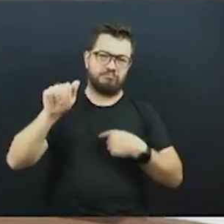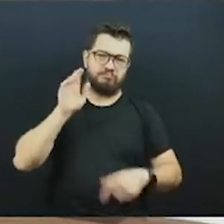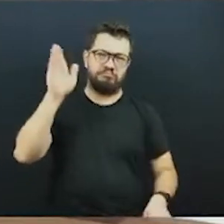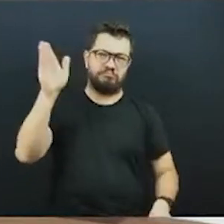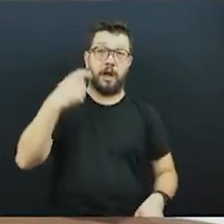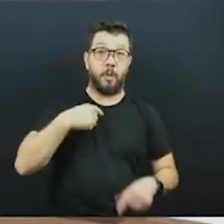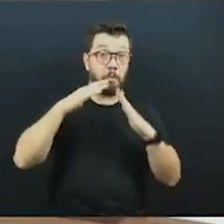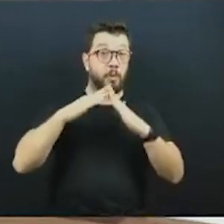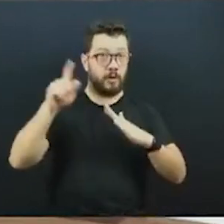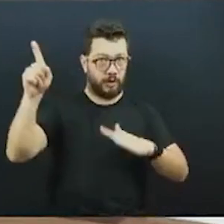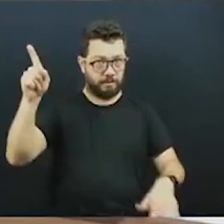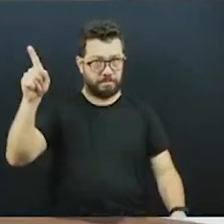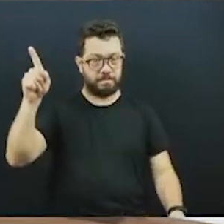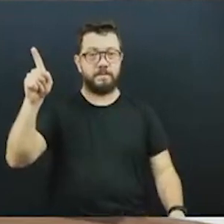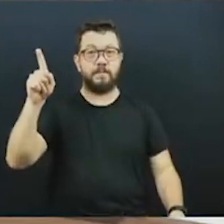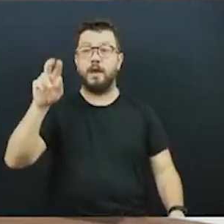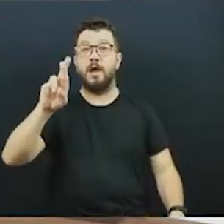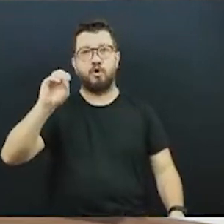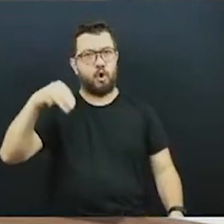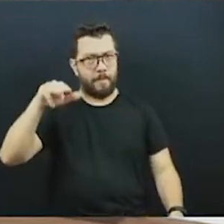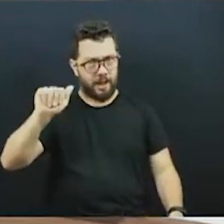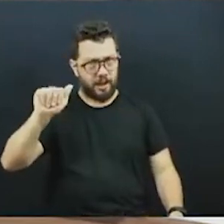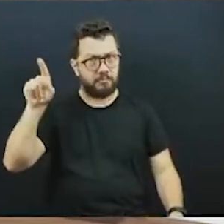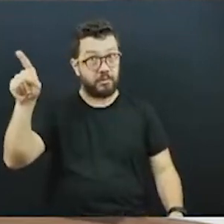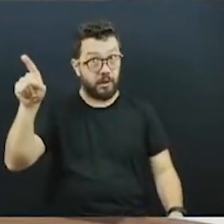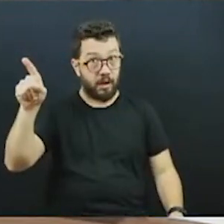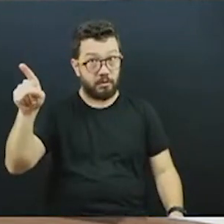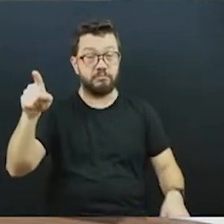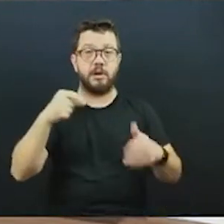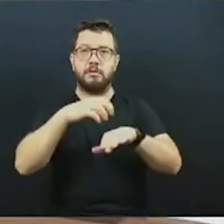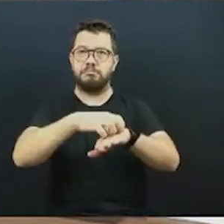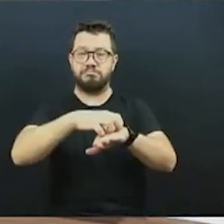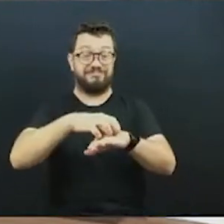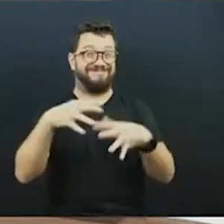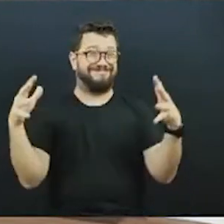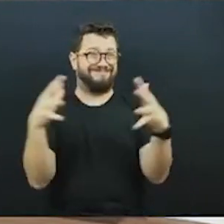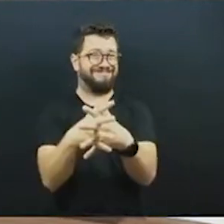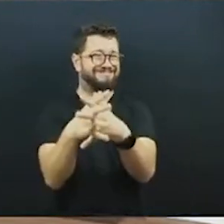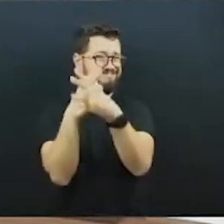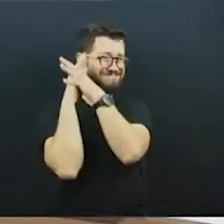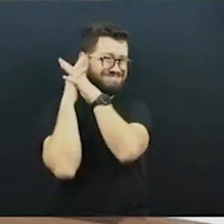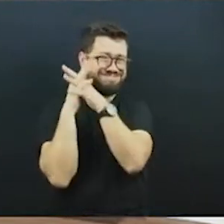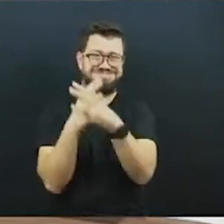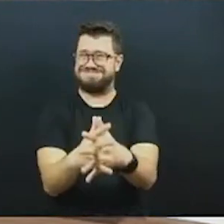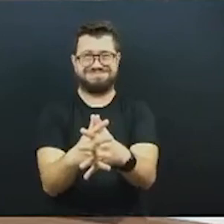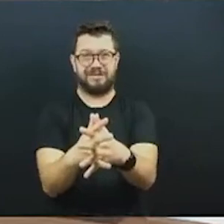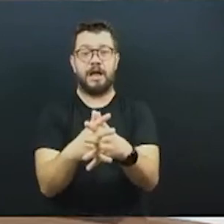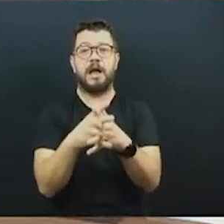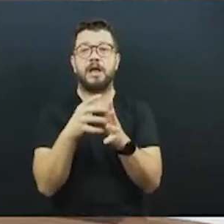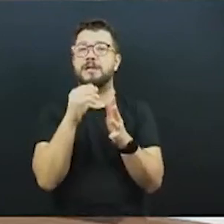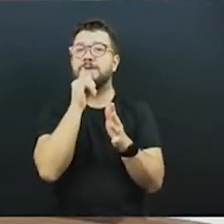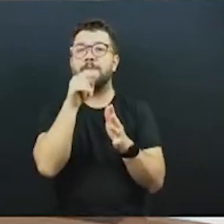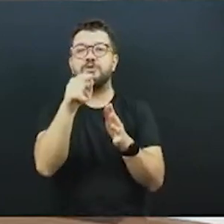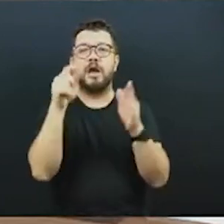tempo. Roma tem um transporte público absolutamente caótico. Se você pegar o metrô de Roma em horário de pico,